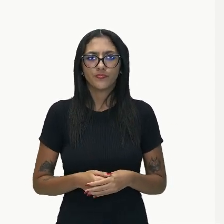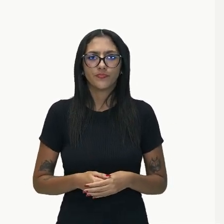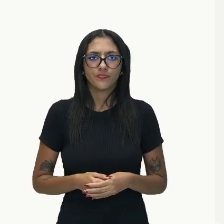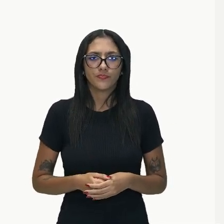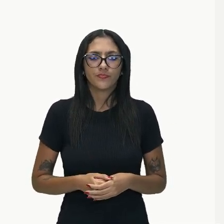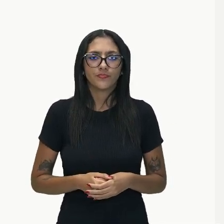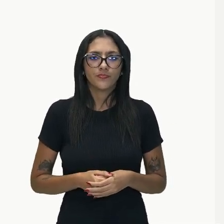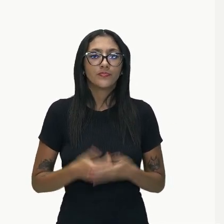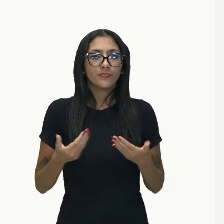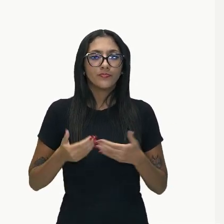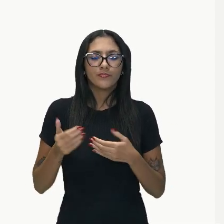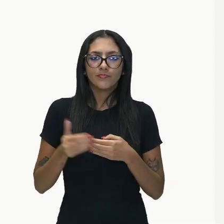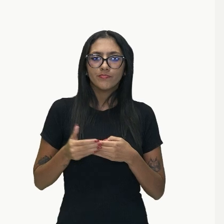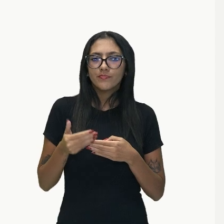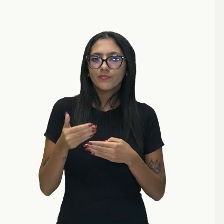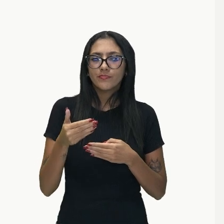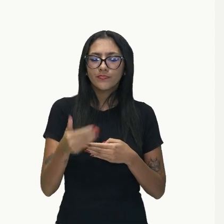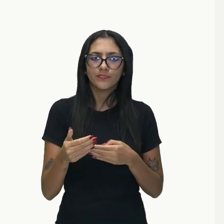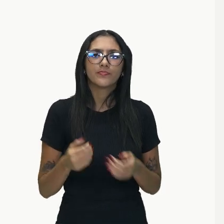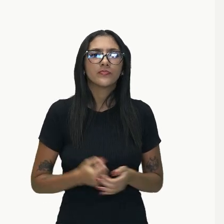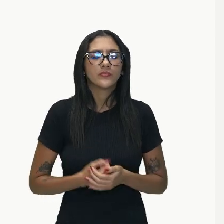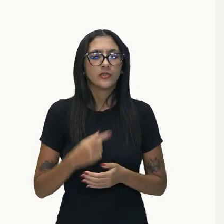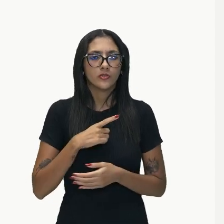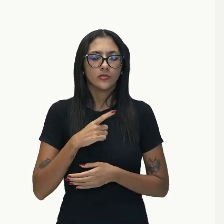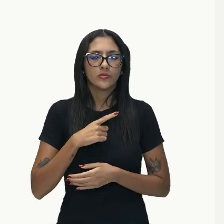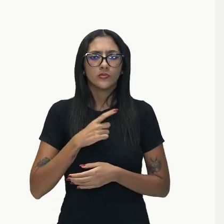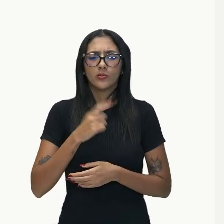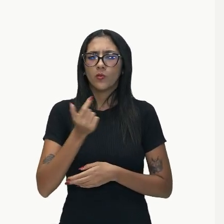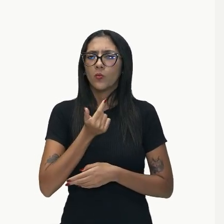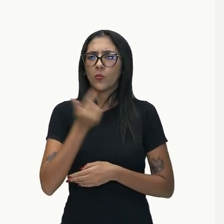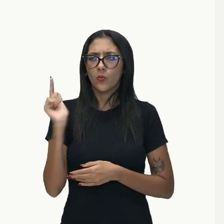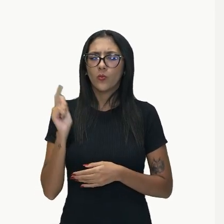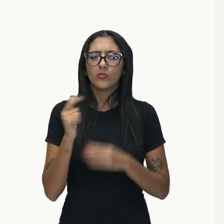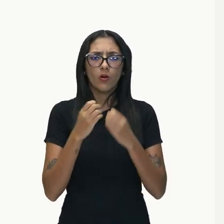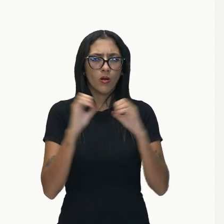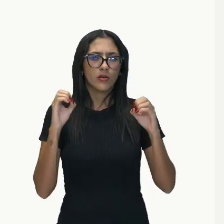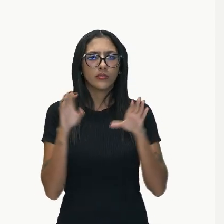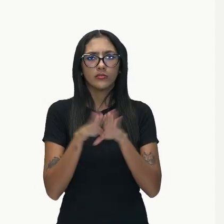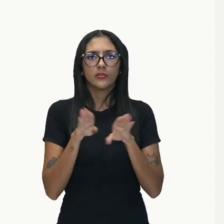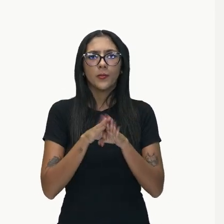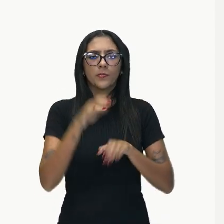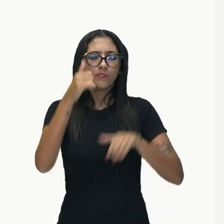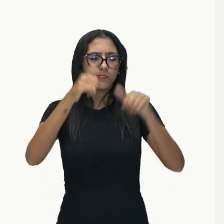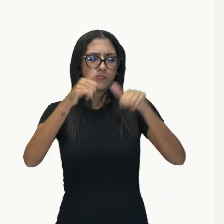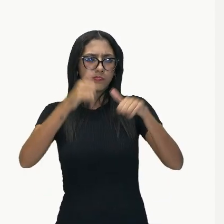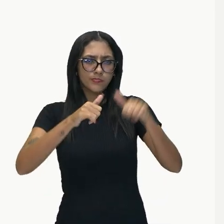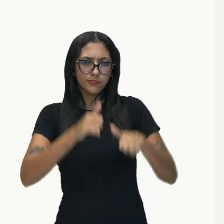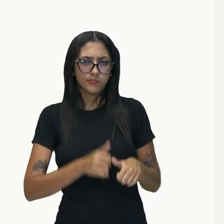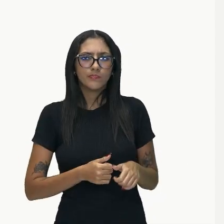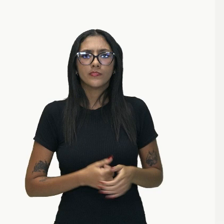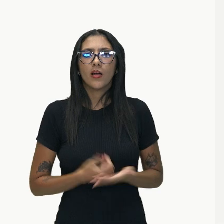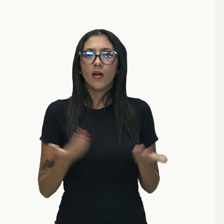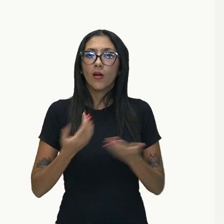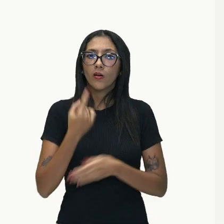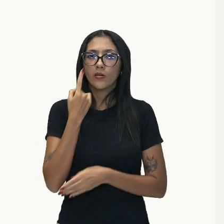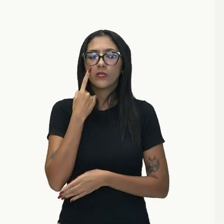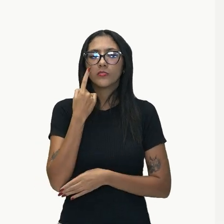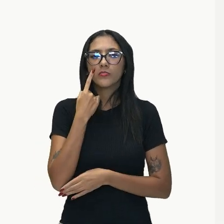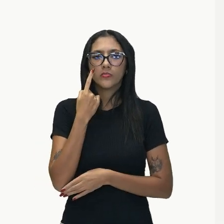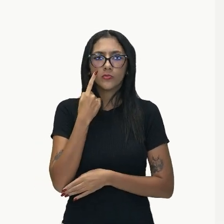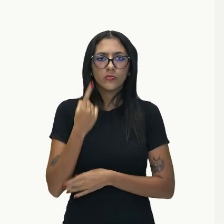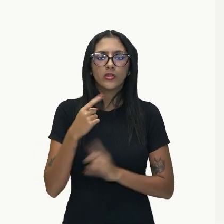Vamos seguir? Temos mais orações para analisar, agora, as orações que